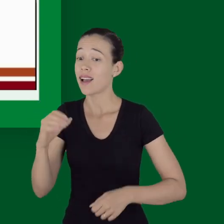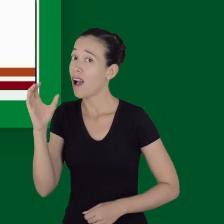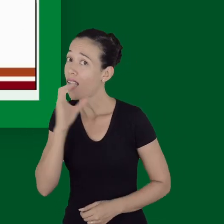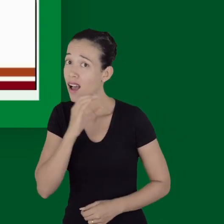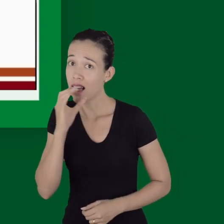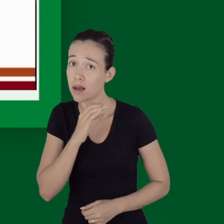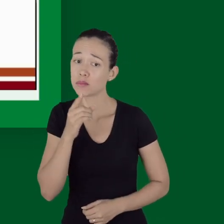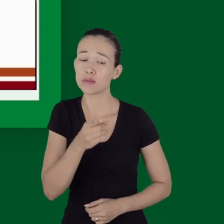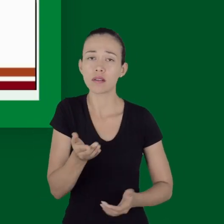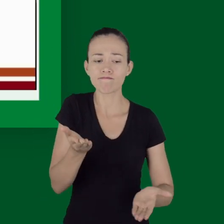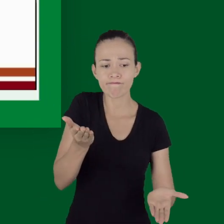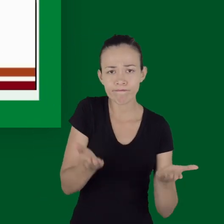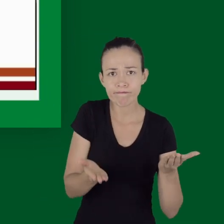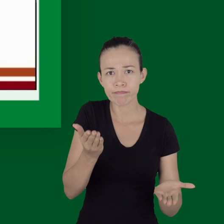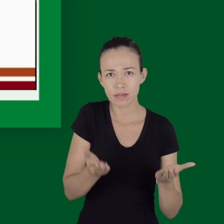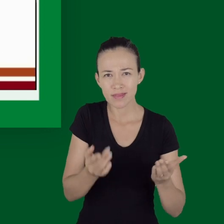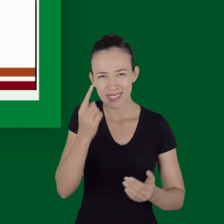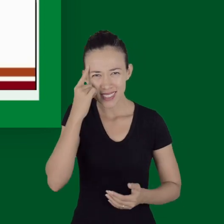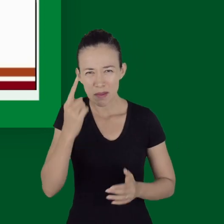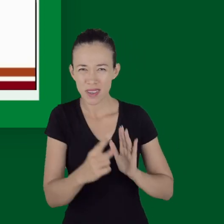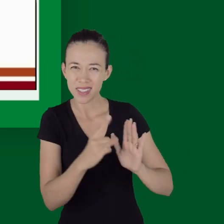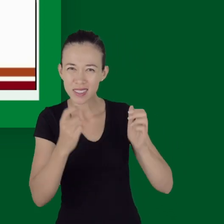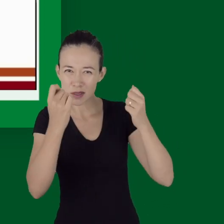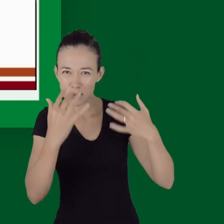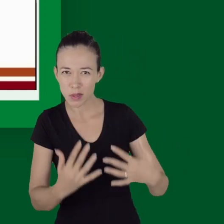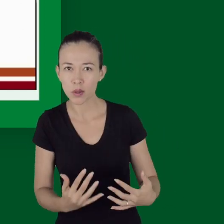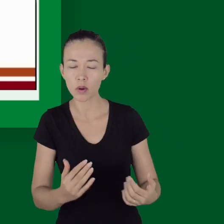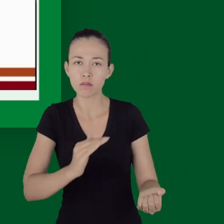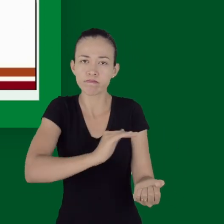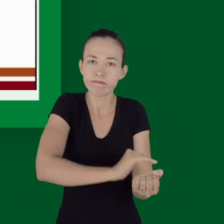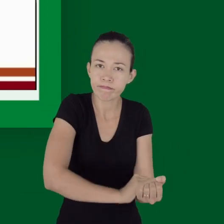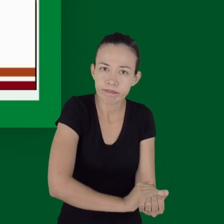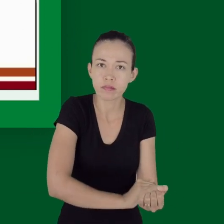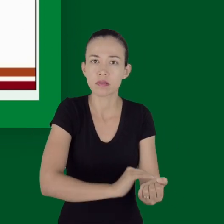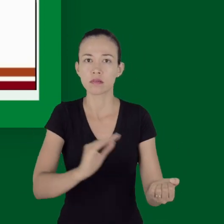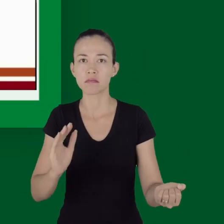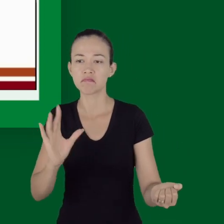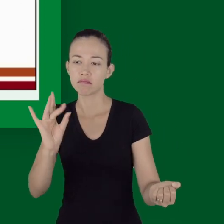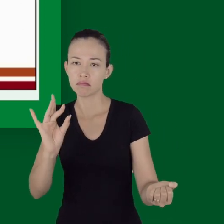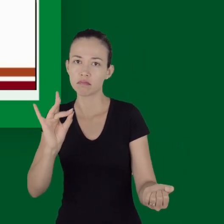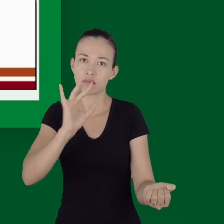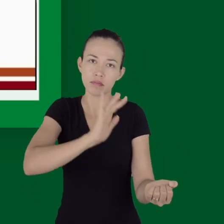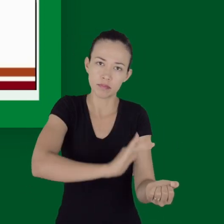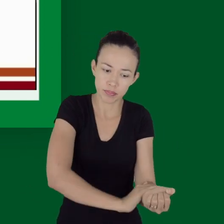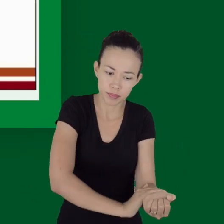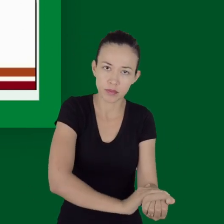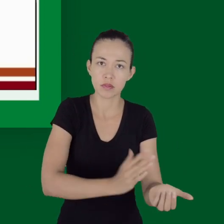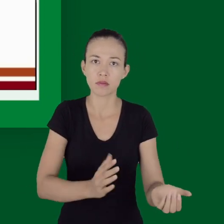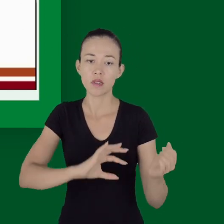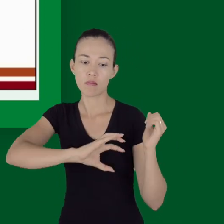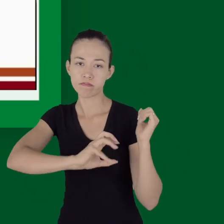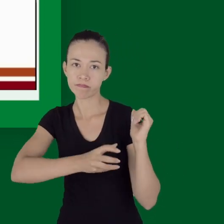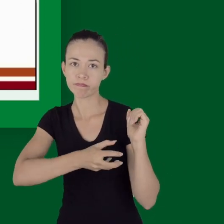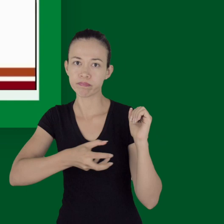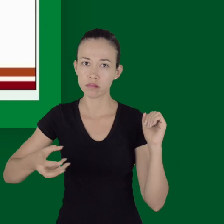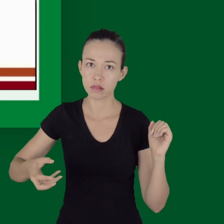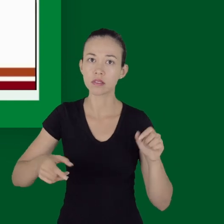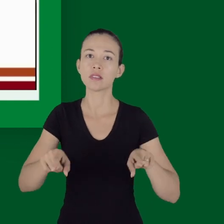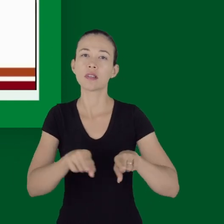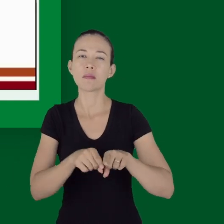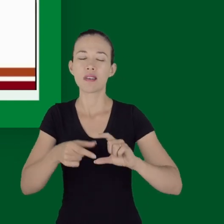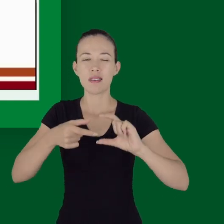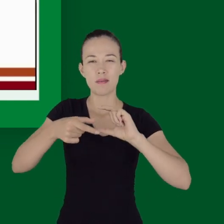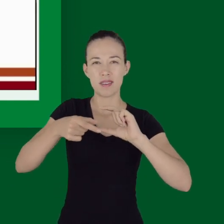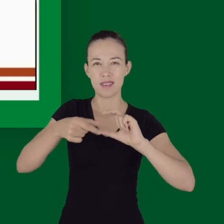controle dela, então, torna-se prioridade. A gente já falou da compressão direta, do coro ativo compressivo, do torniquete,